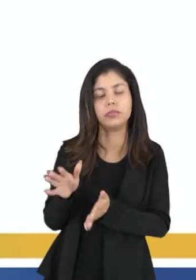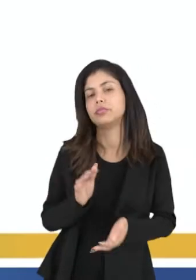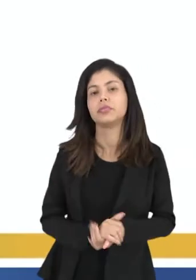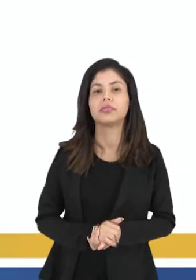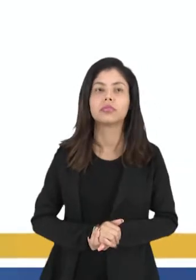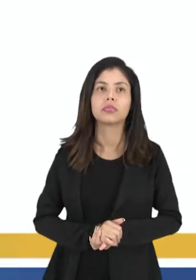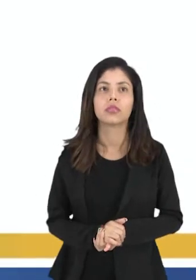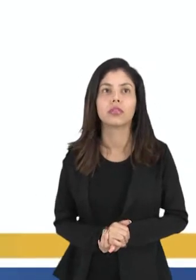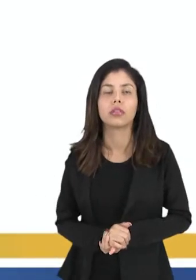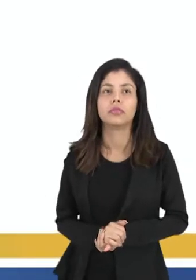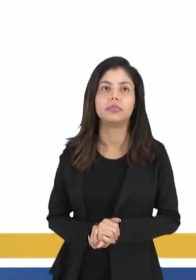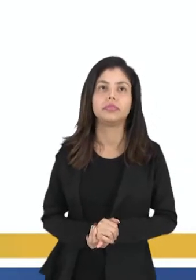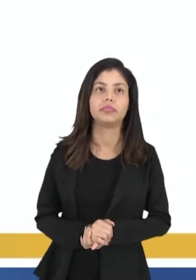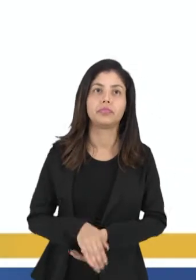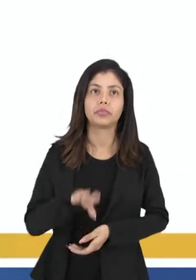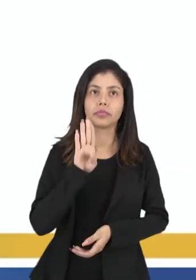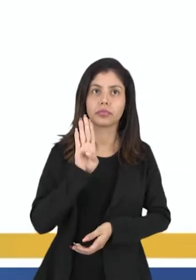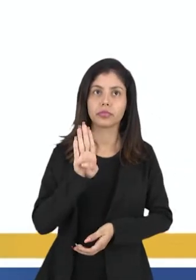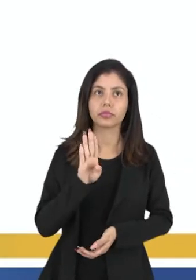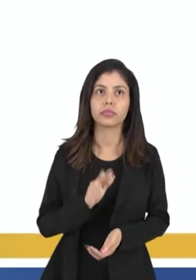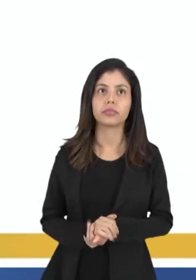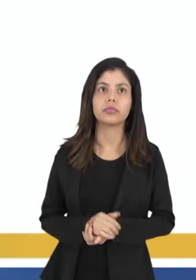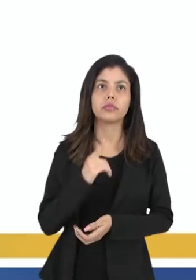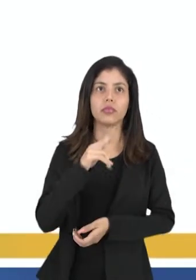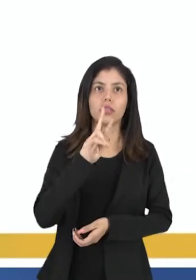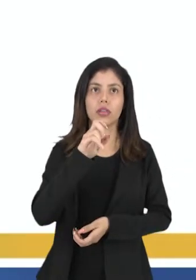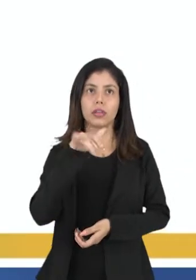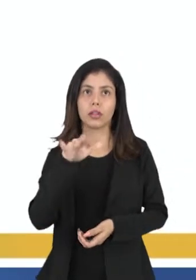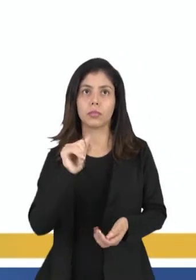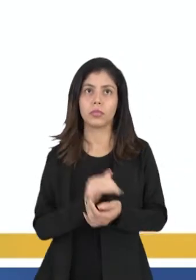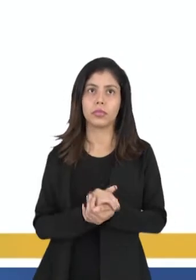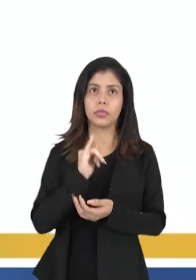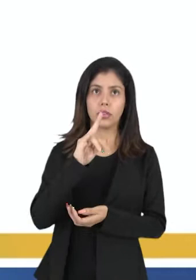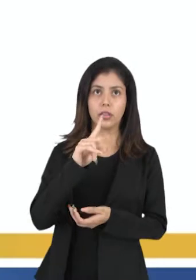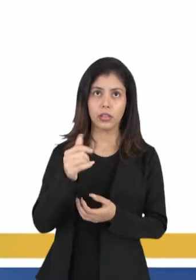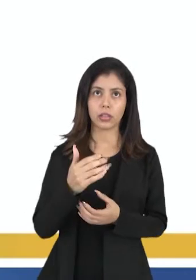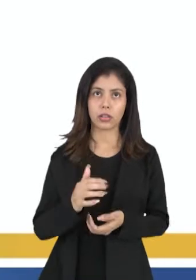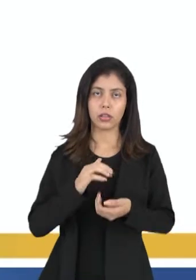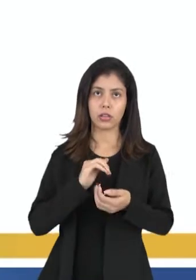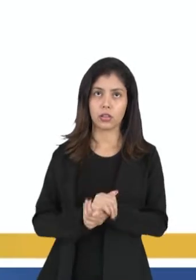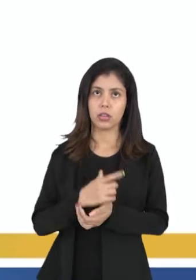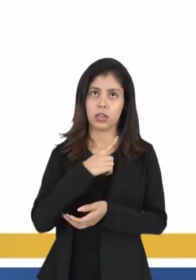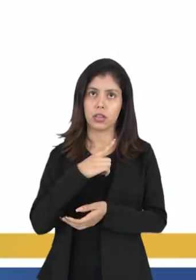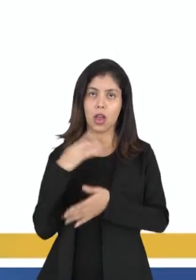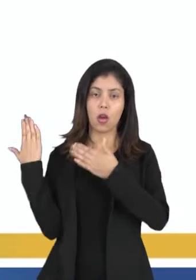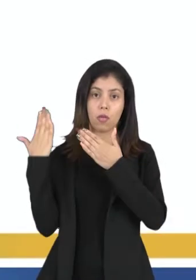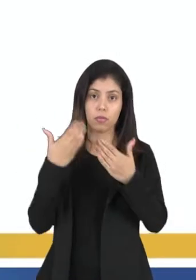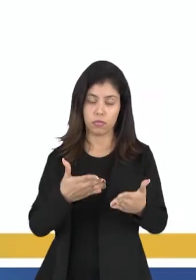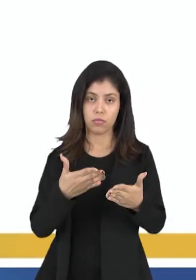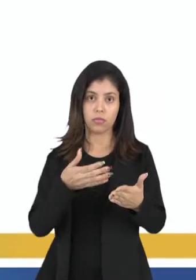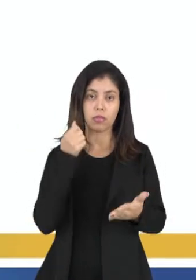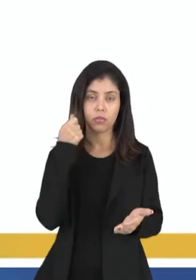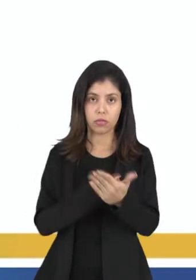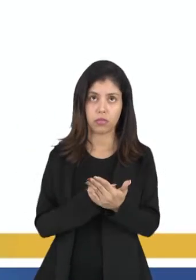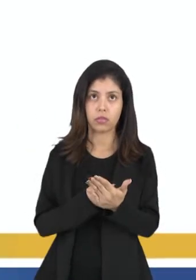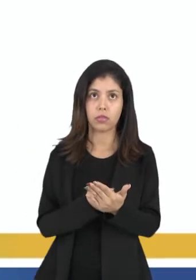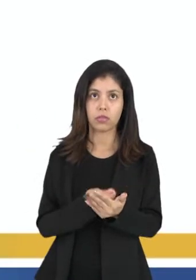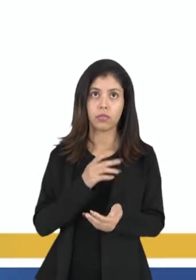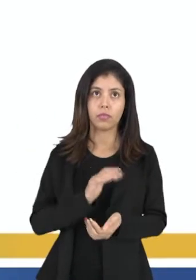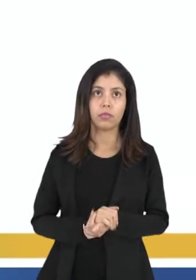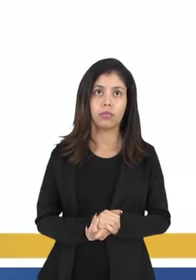primeira questão. Parâmetros idealizados cujo cumprimento é destituído da obrigação?